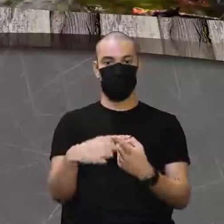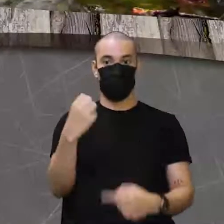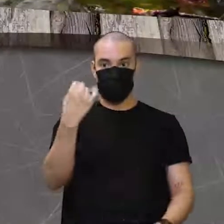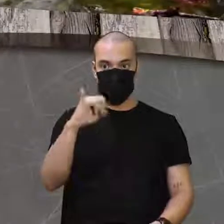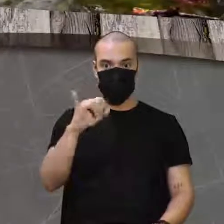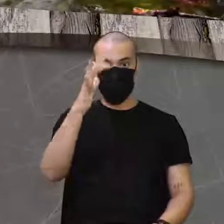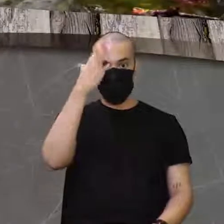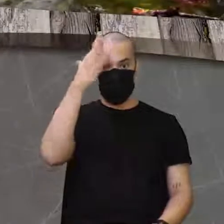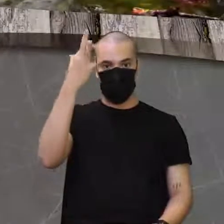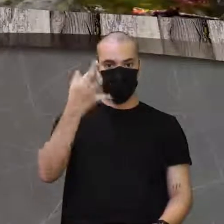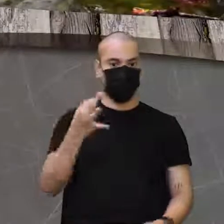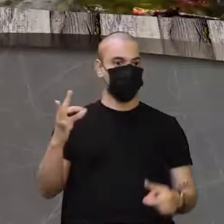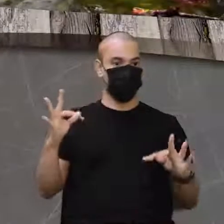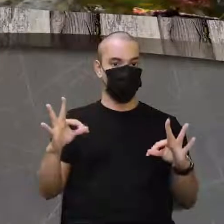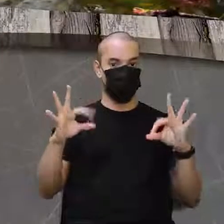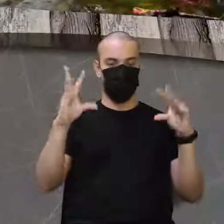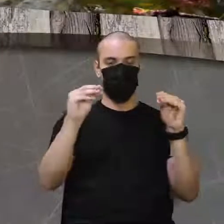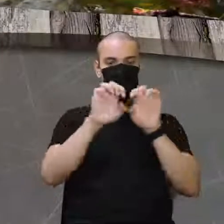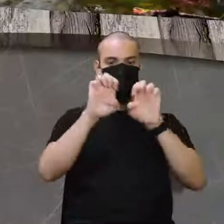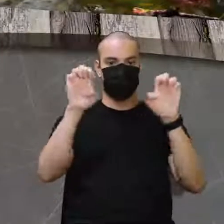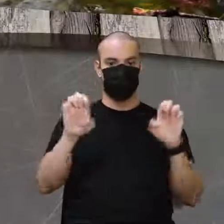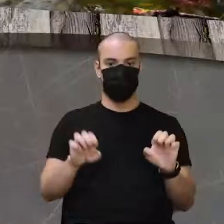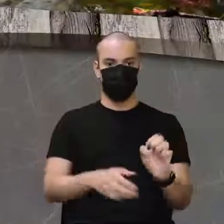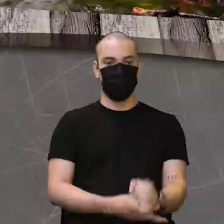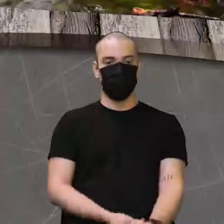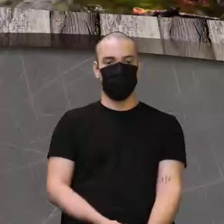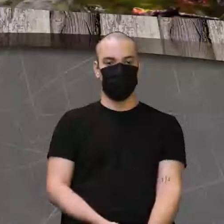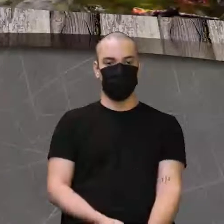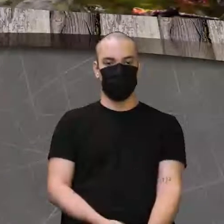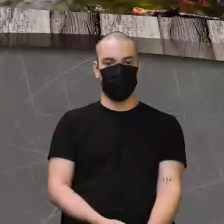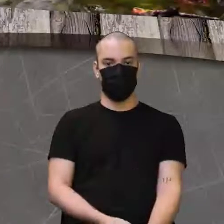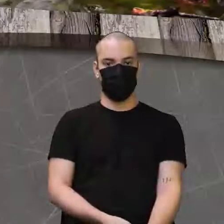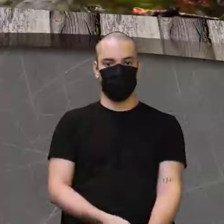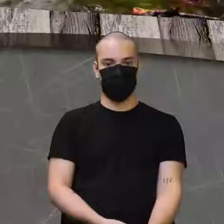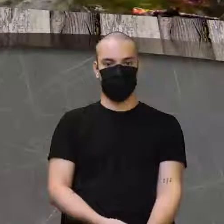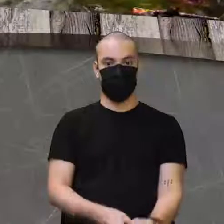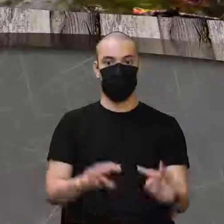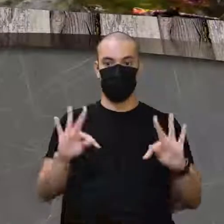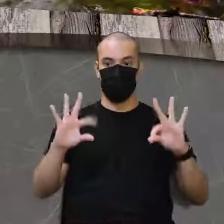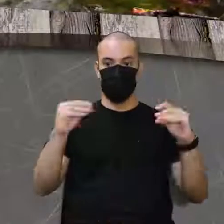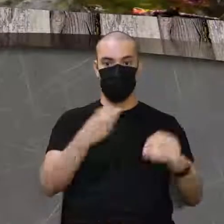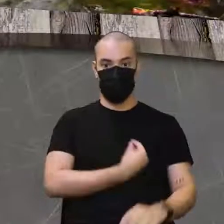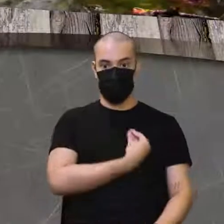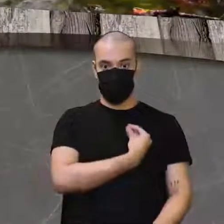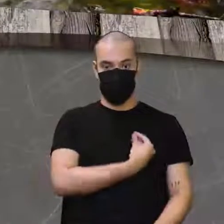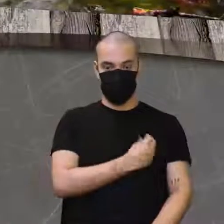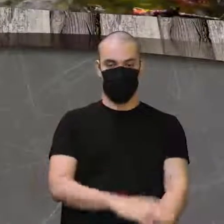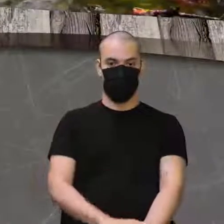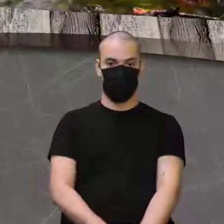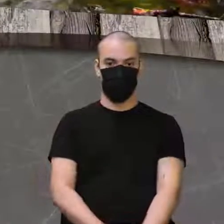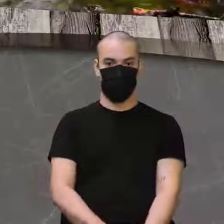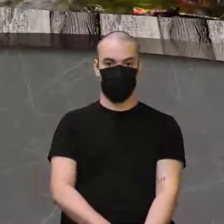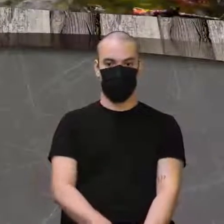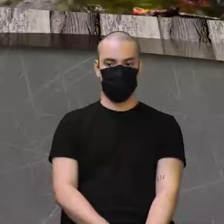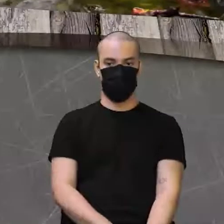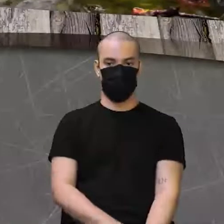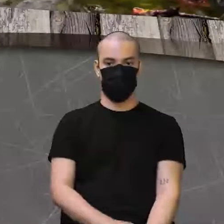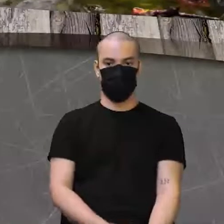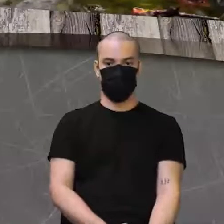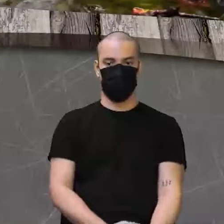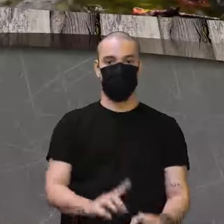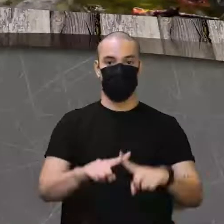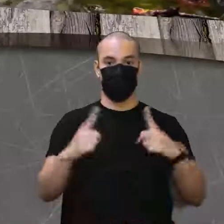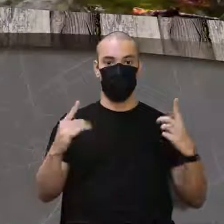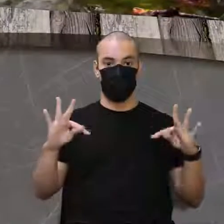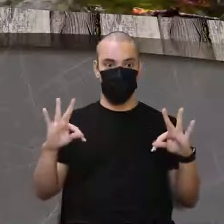compreende todas as estruturas reprodutivas de todos esses seres vivos. Mas, olha que, para